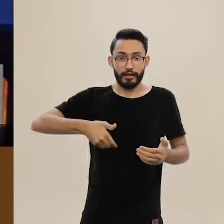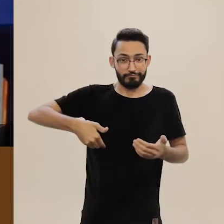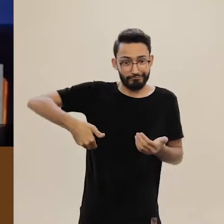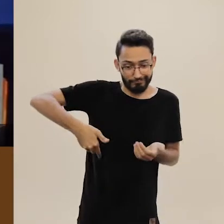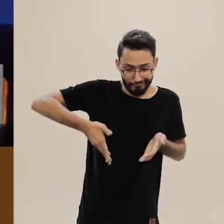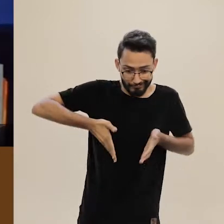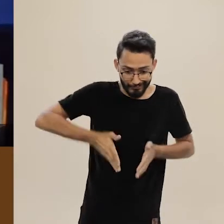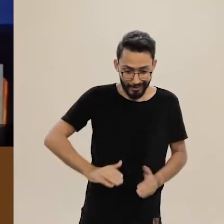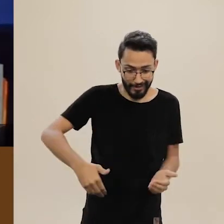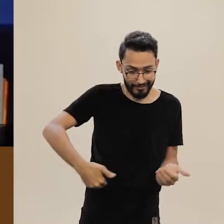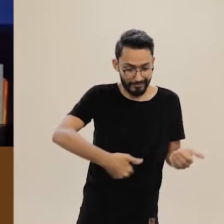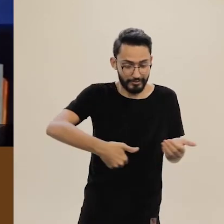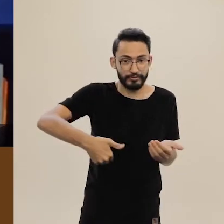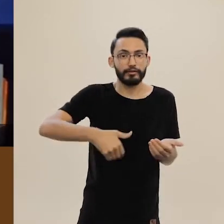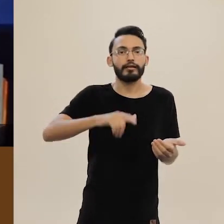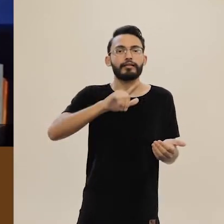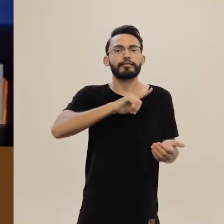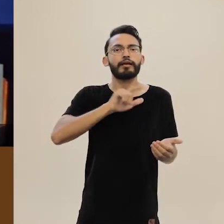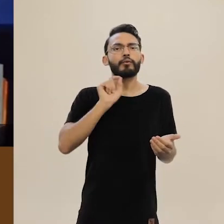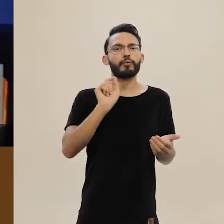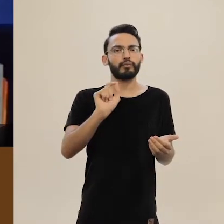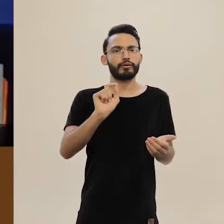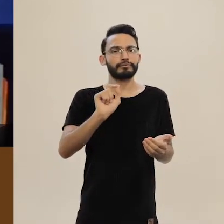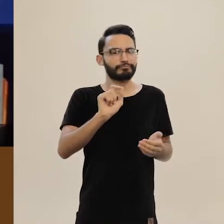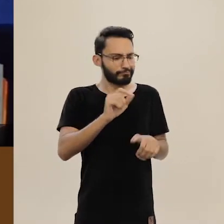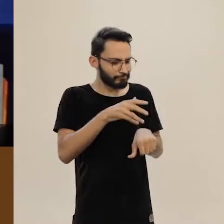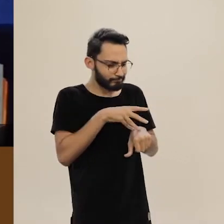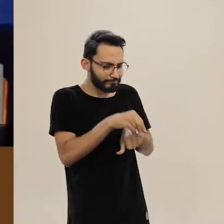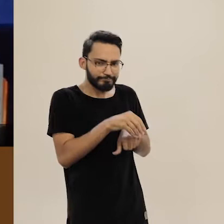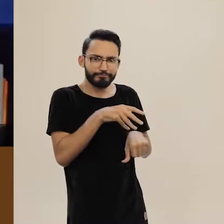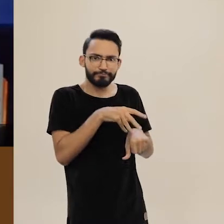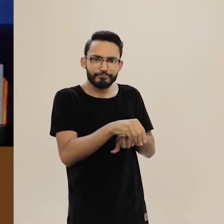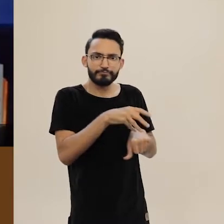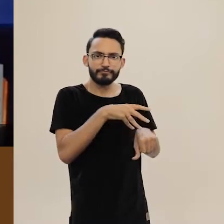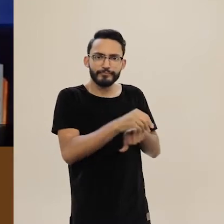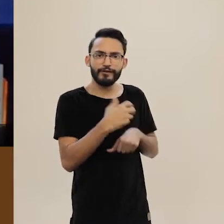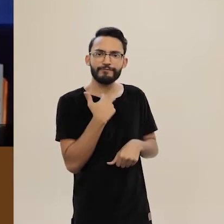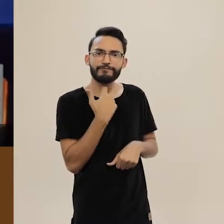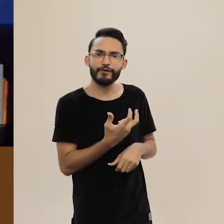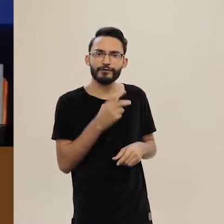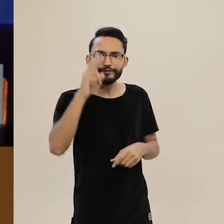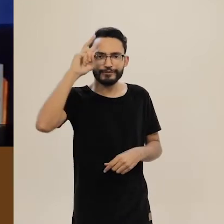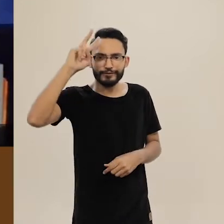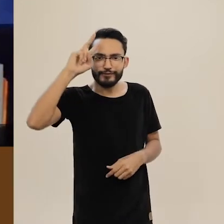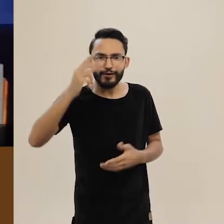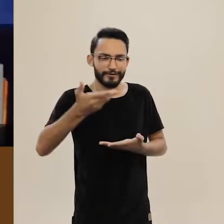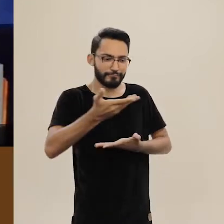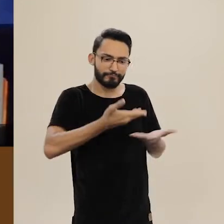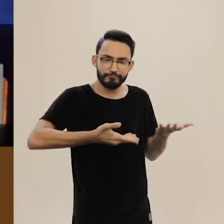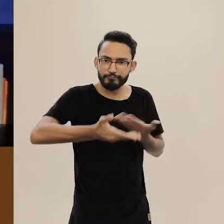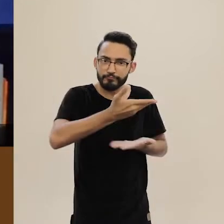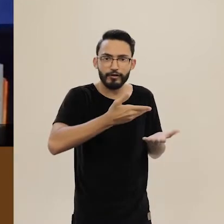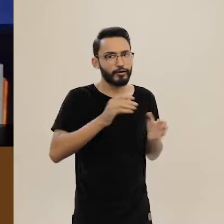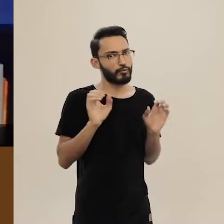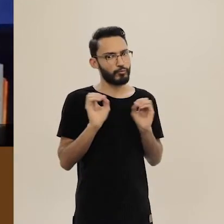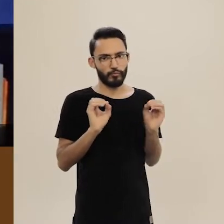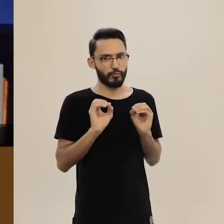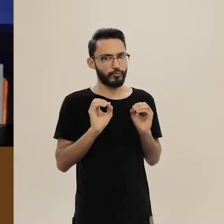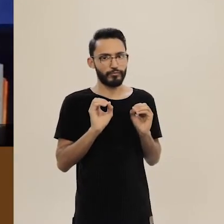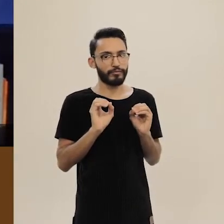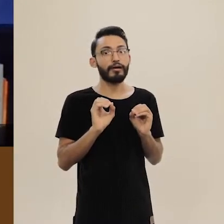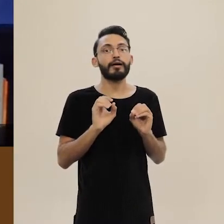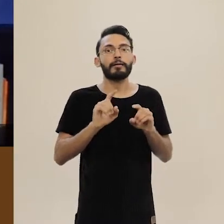recém-nascidos, onde foram oferecidas todas as condições para o crescimento saudável, exceto a interação e a afetividade.